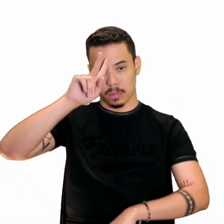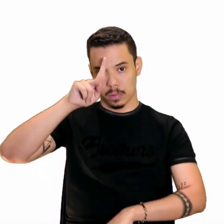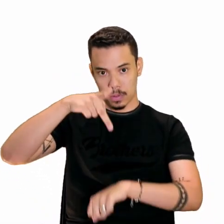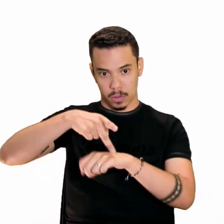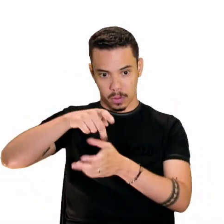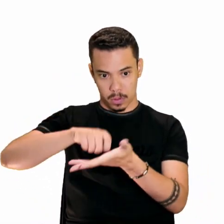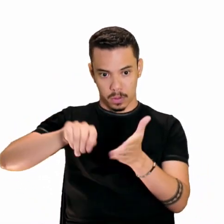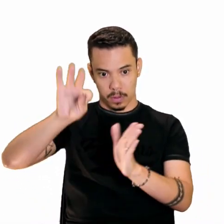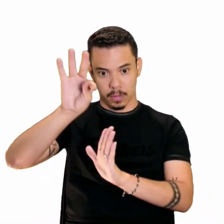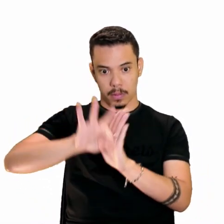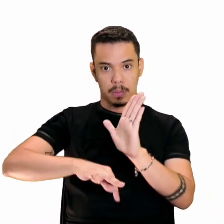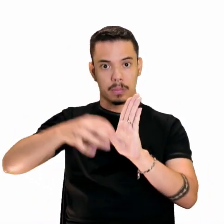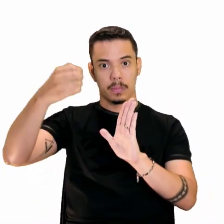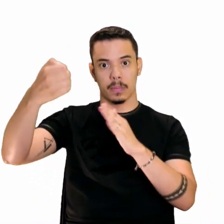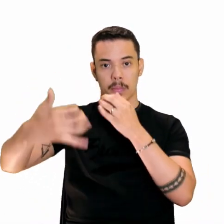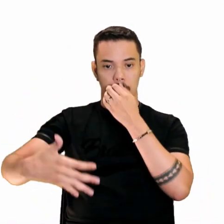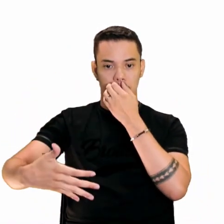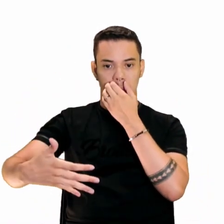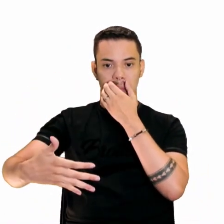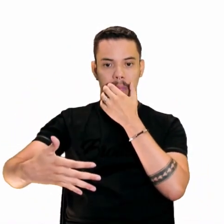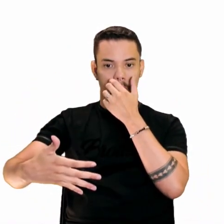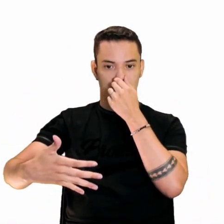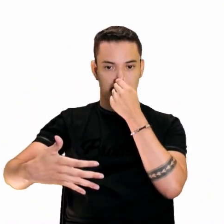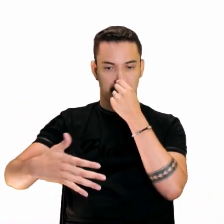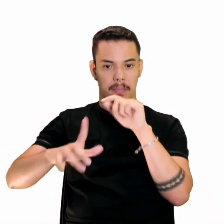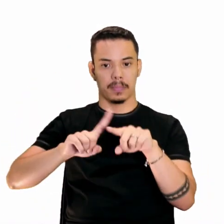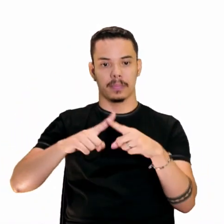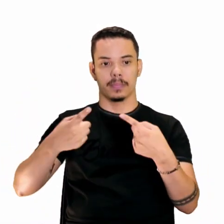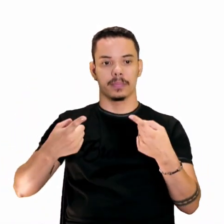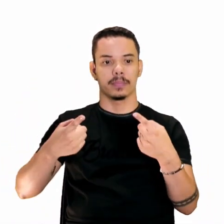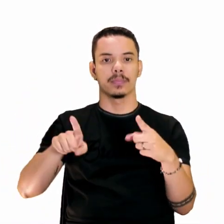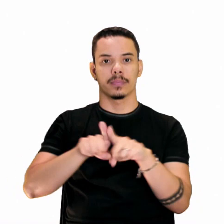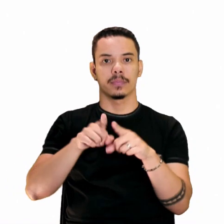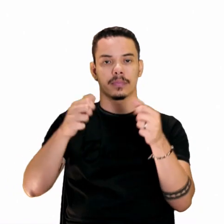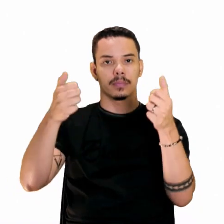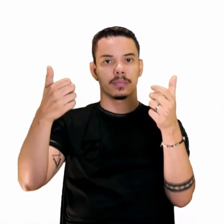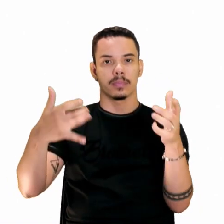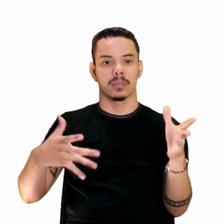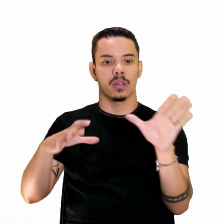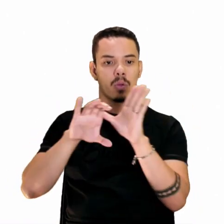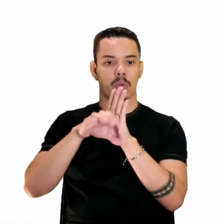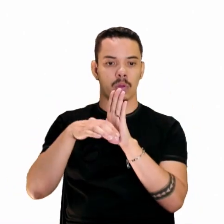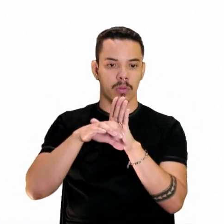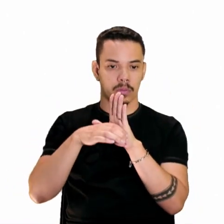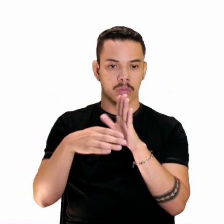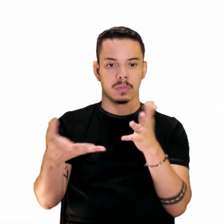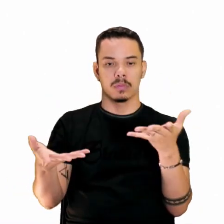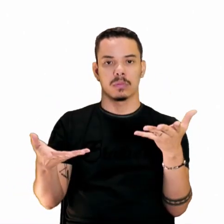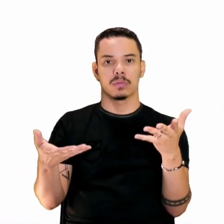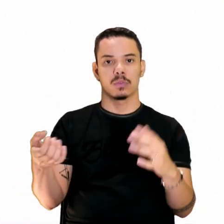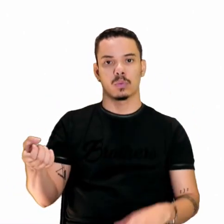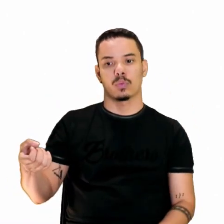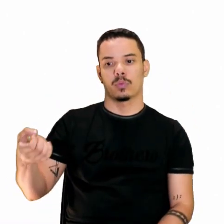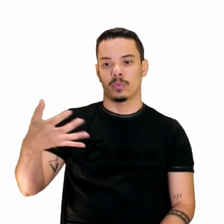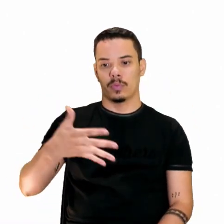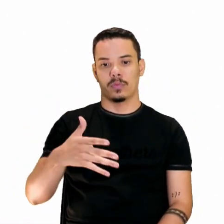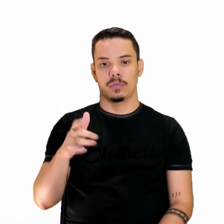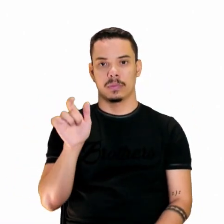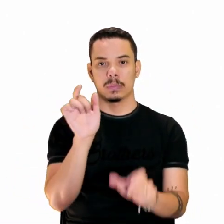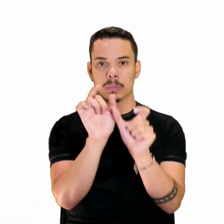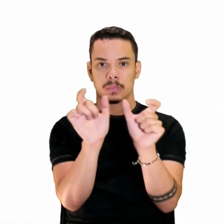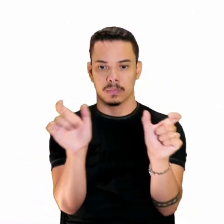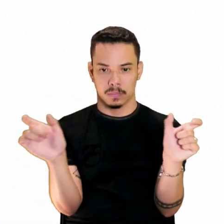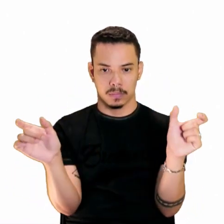texto original disse. Mas, explicando os conceitos com novas